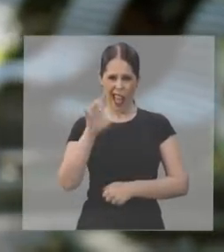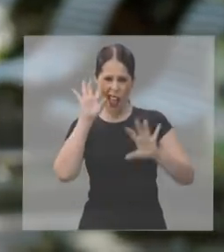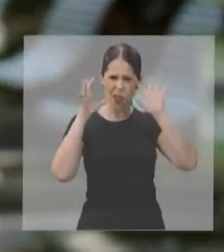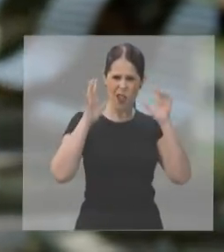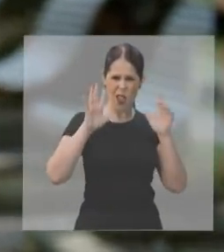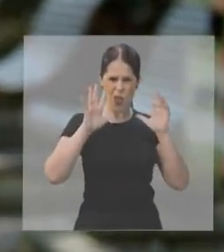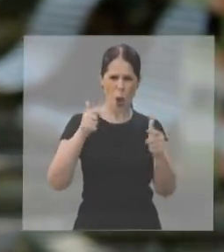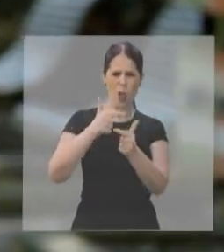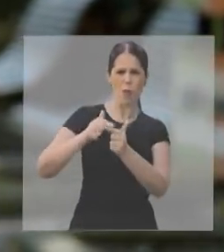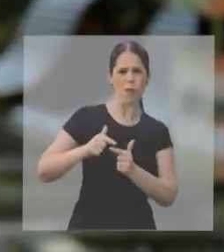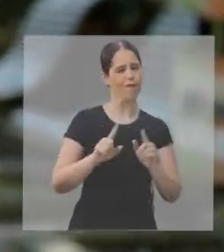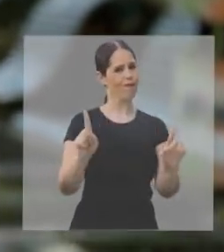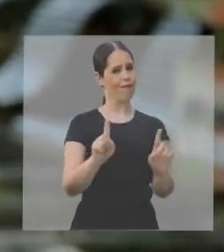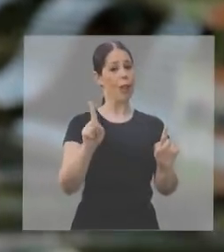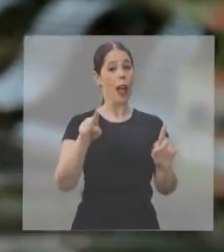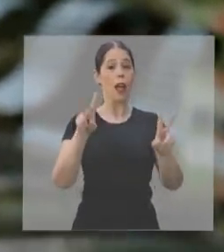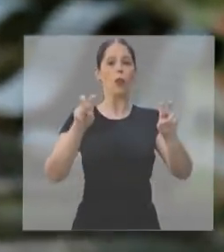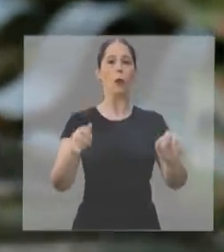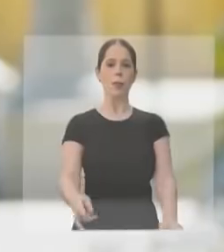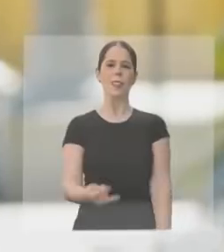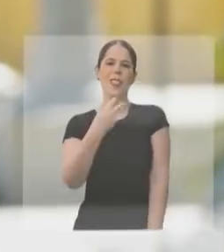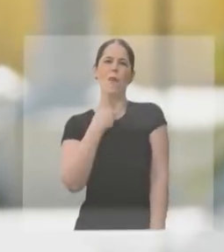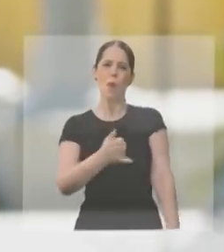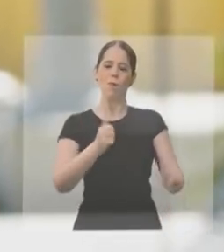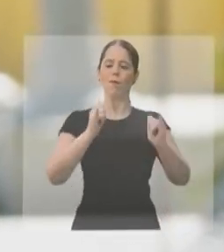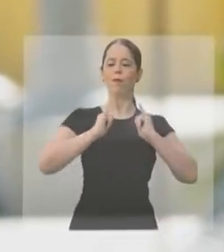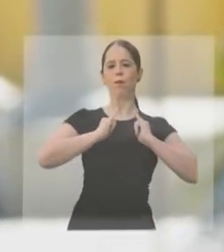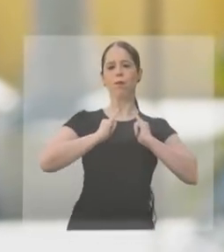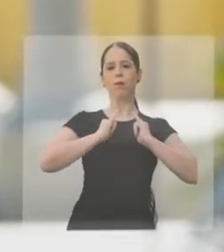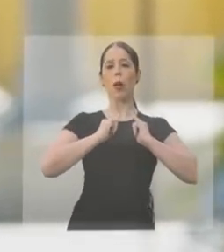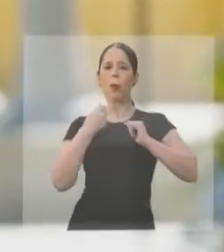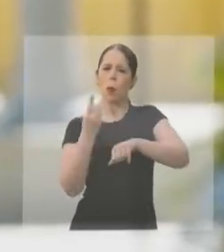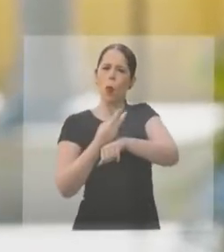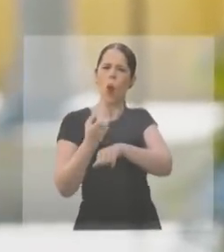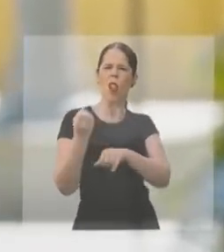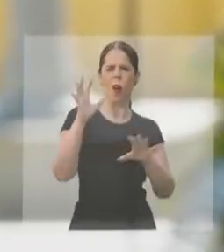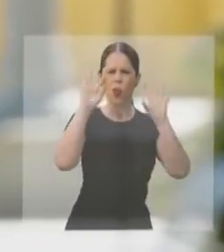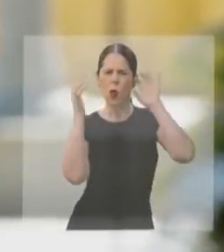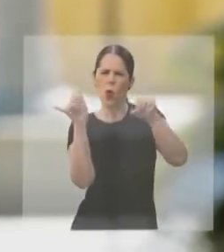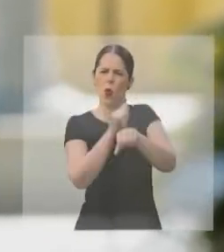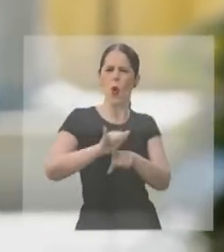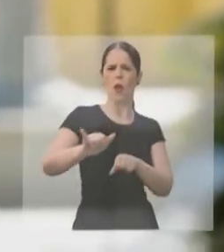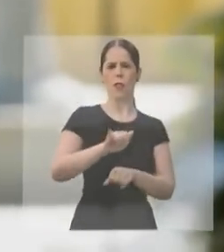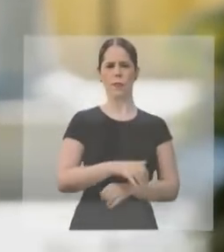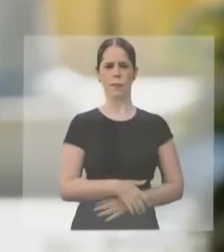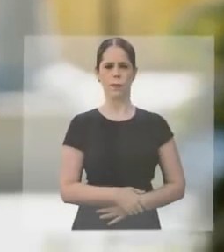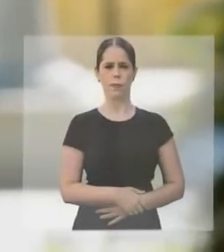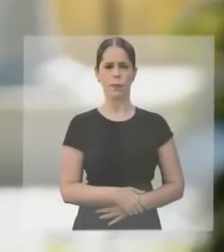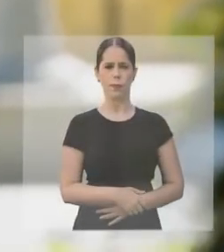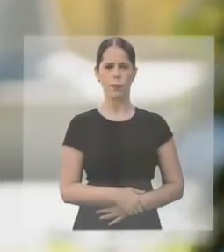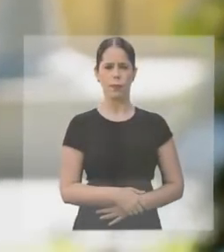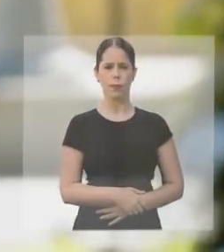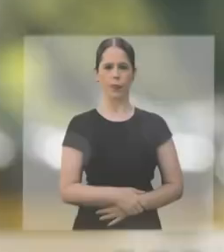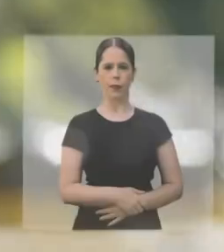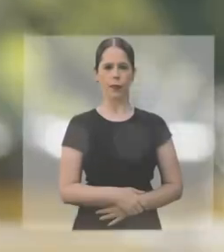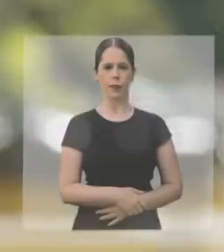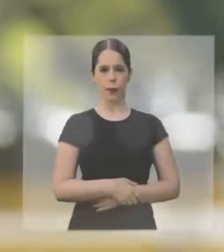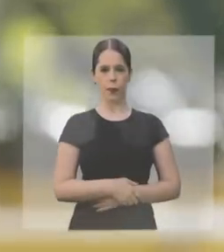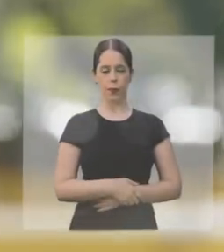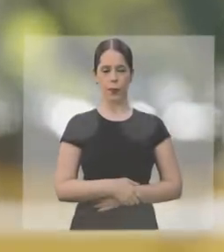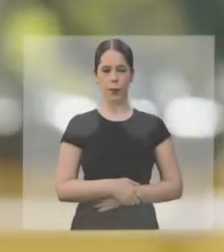Não é sobre resolver todos os problemas, é sobre não se acomodar, é sobre buscar novas soluções.